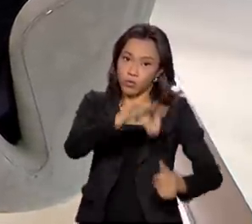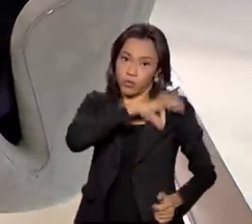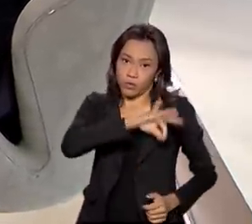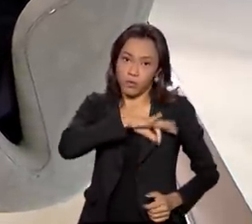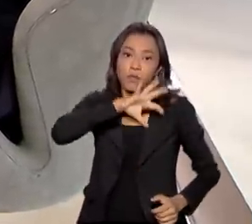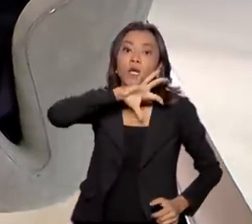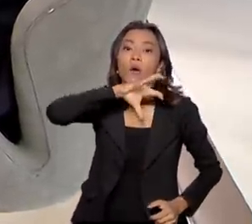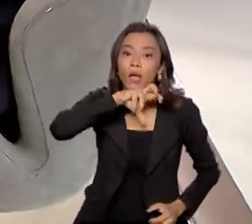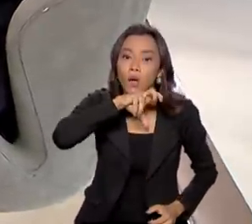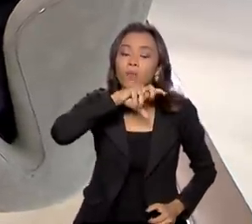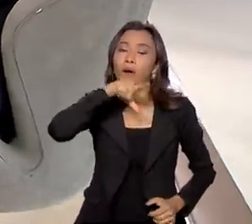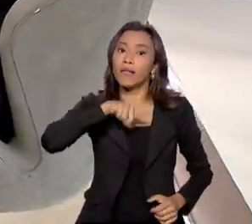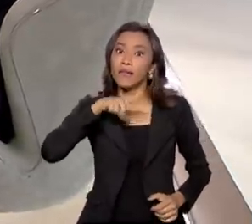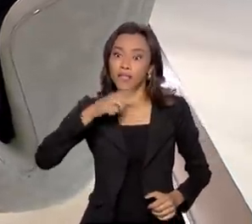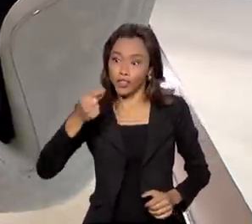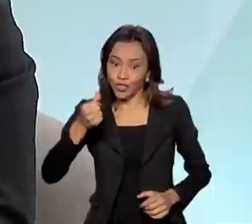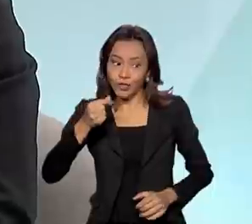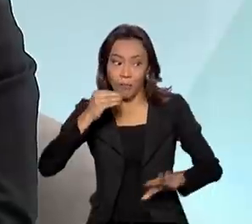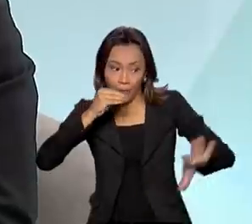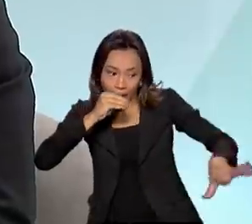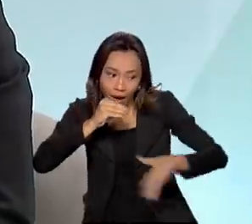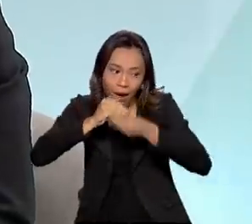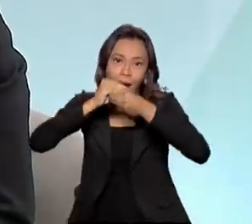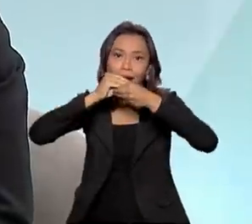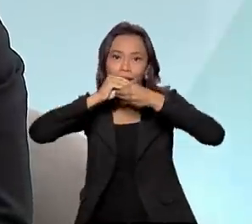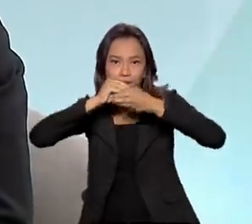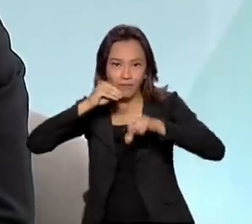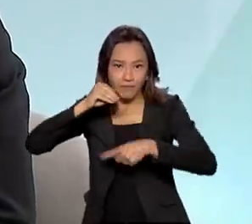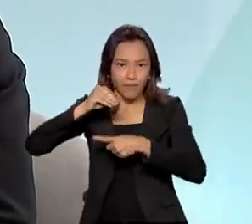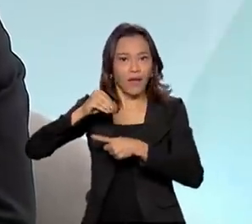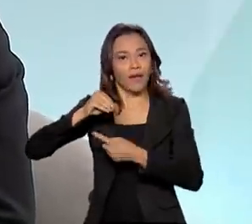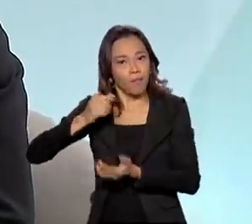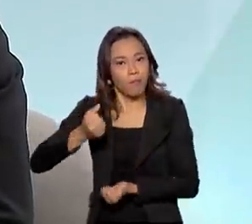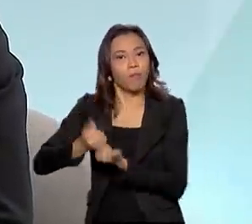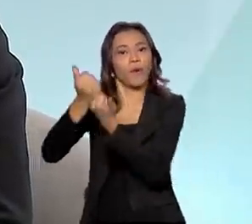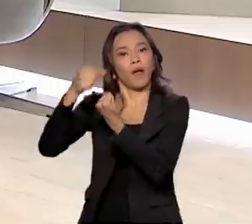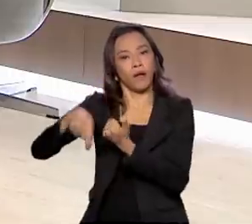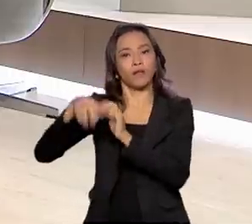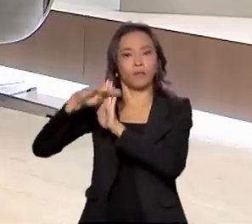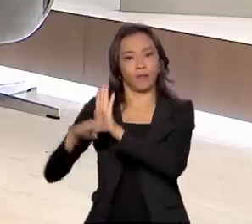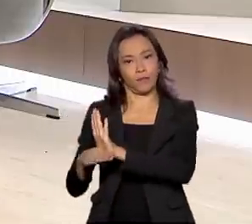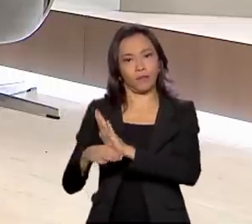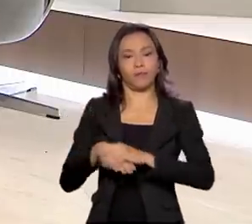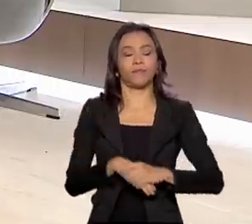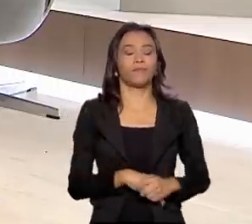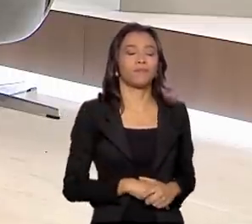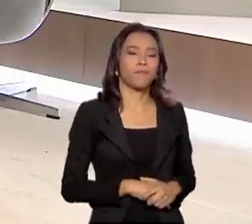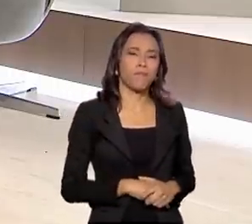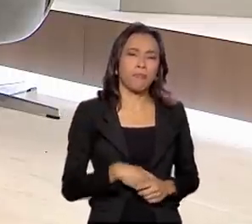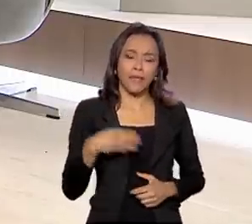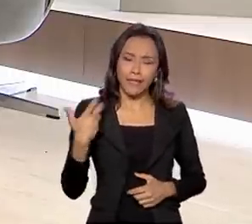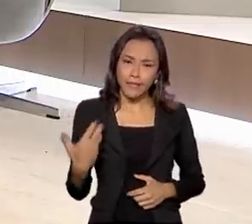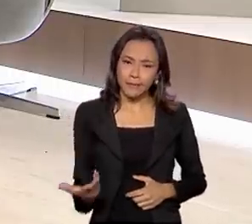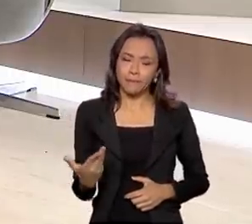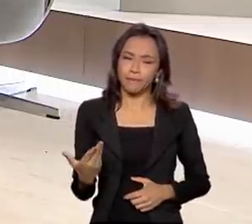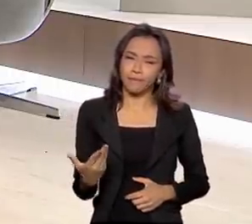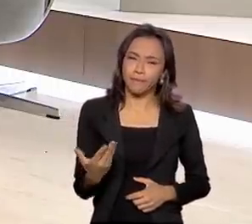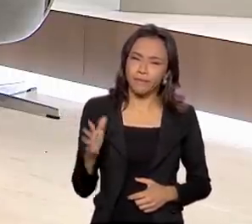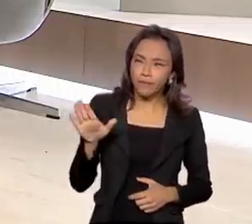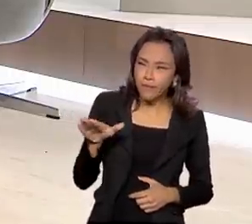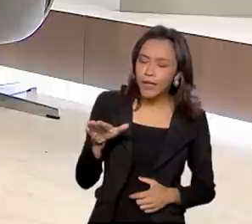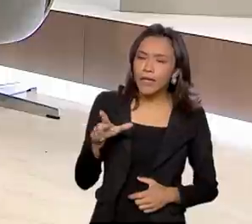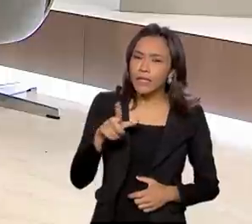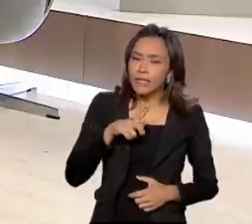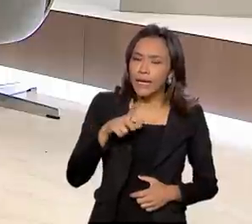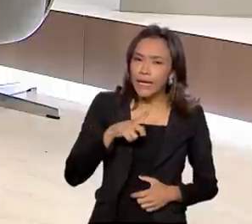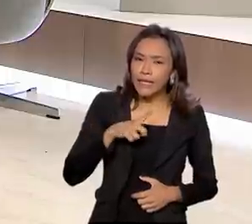justamente para os acréscimos financeiros impactados por esse programa. Essa engenharia de contar com